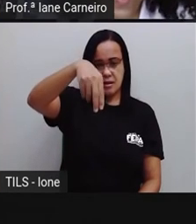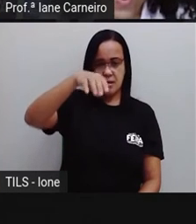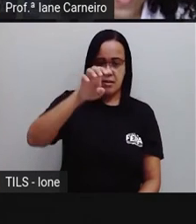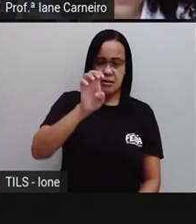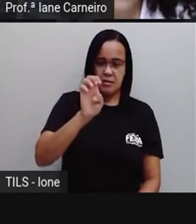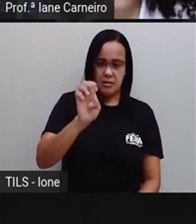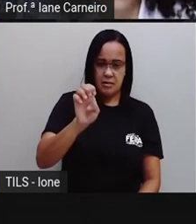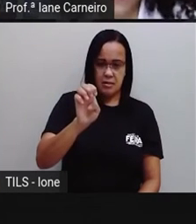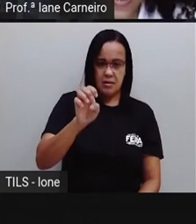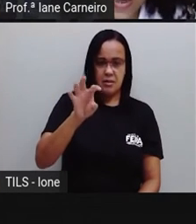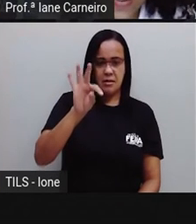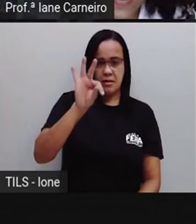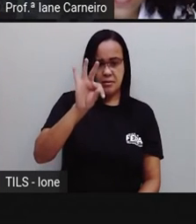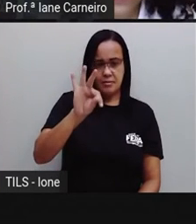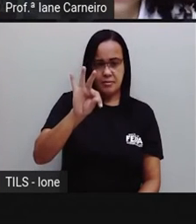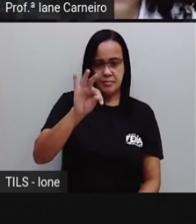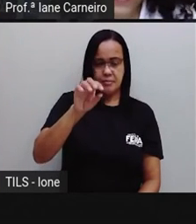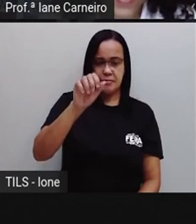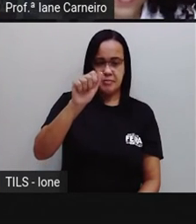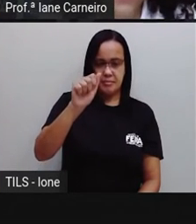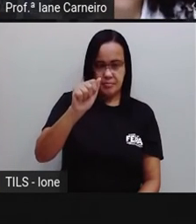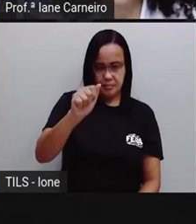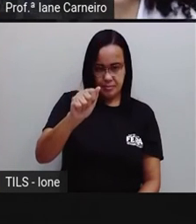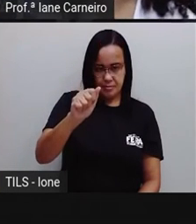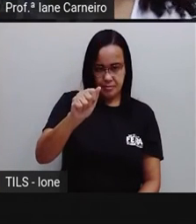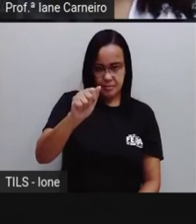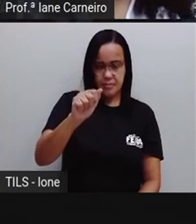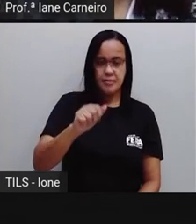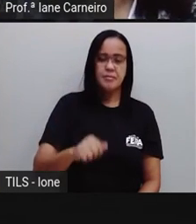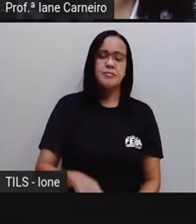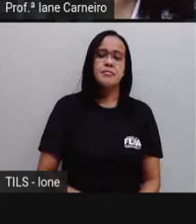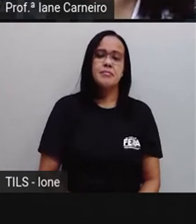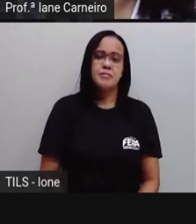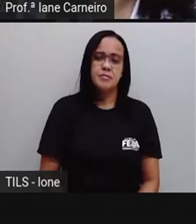Ó, C-A-N-E-T-A.